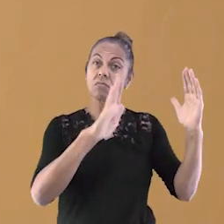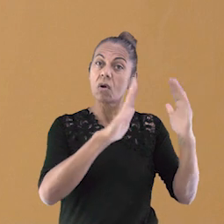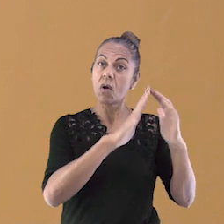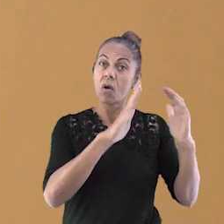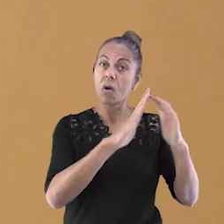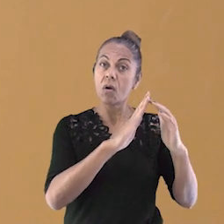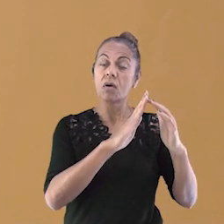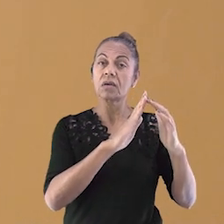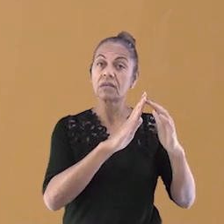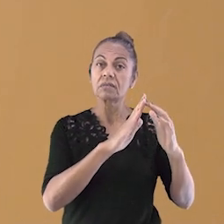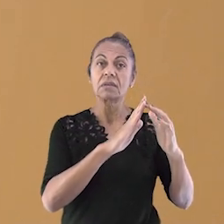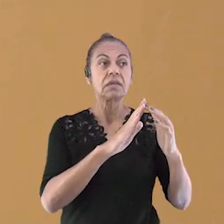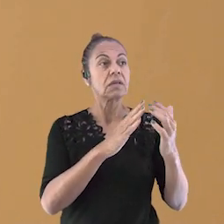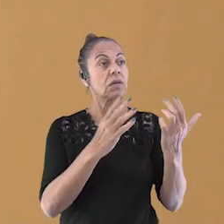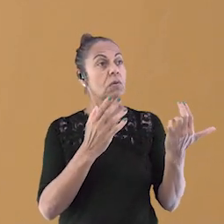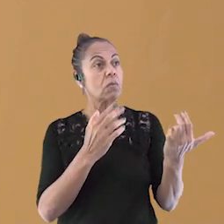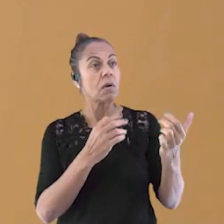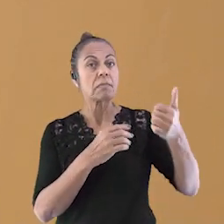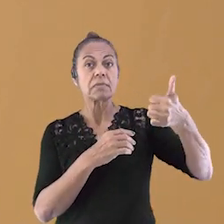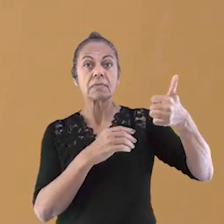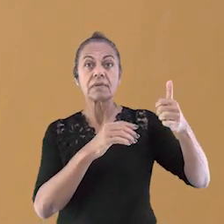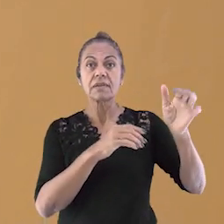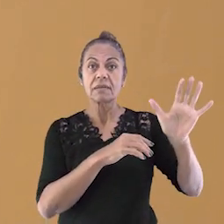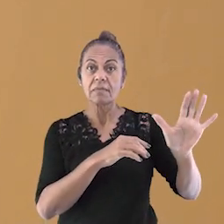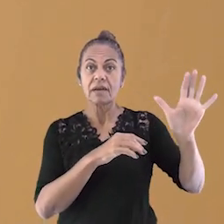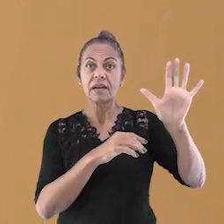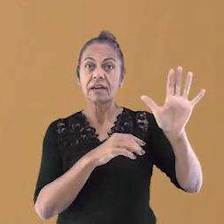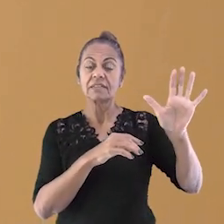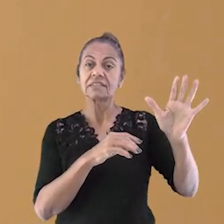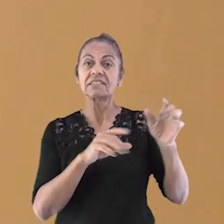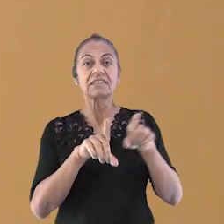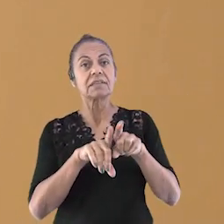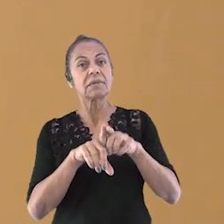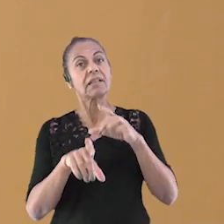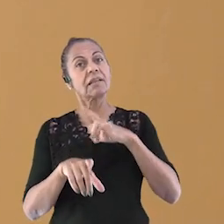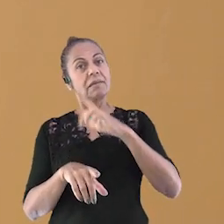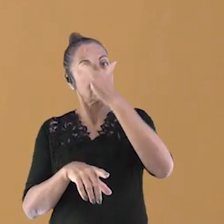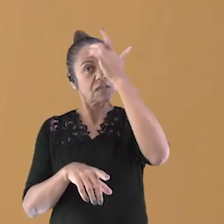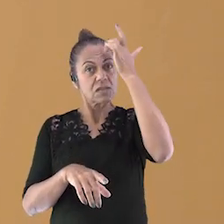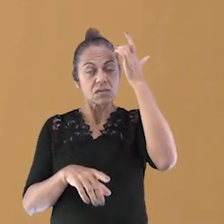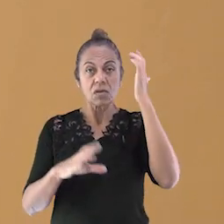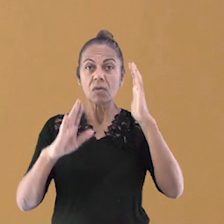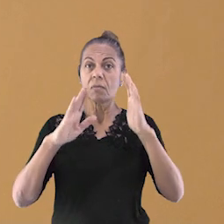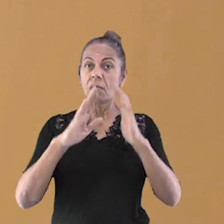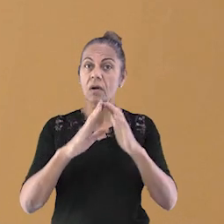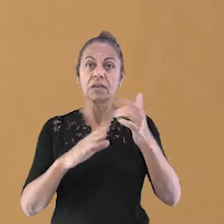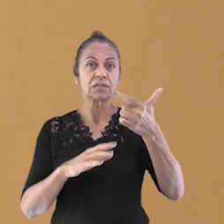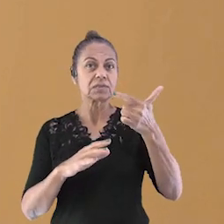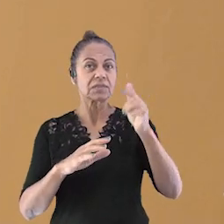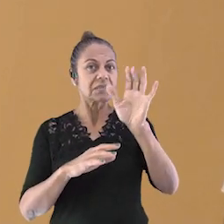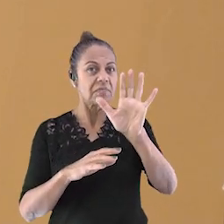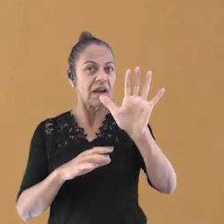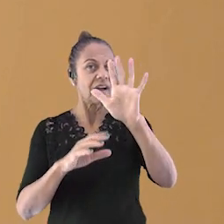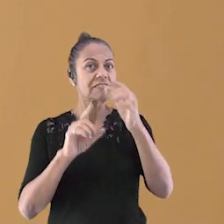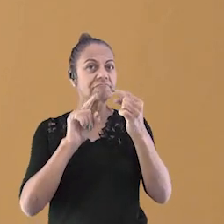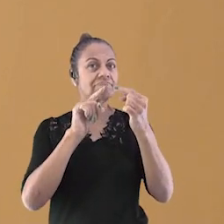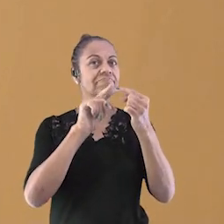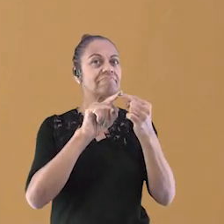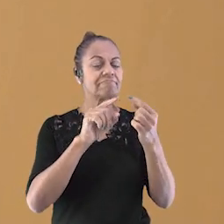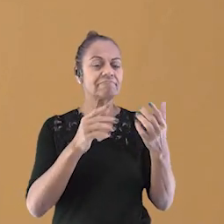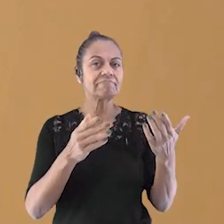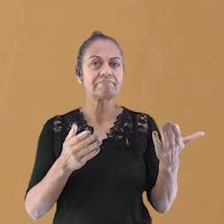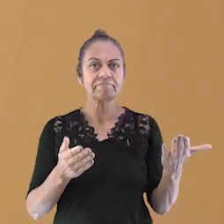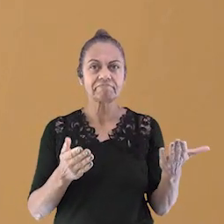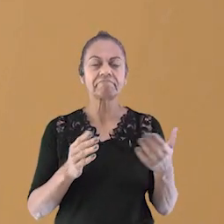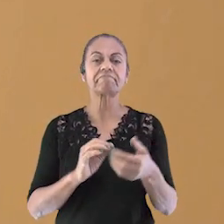que moram em locais como da segunda imagem. Vocês sabiam que quando as pessoas mudam entre os